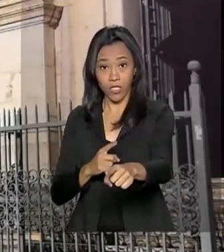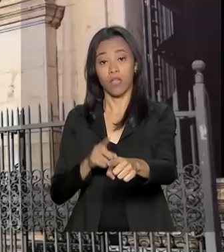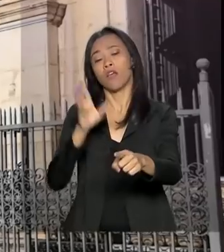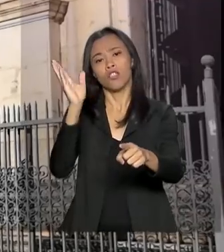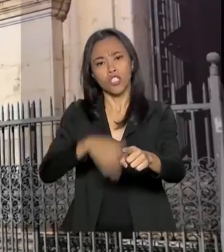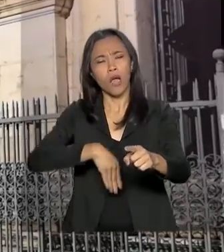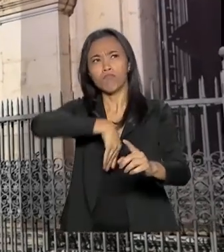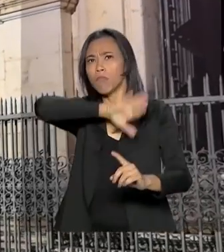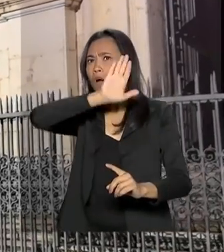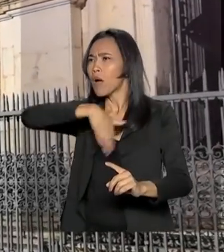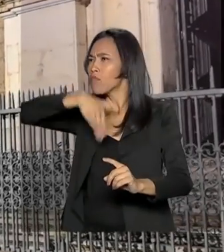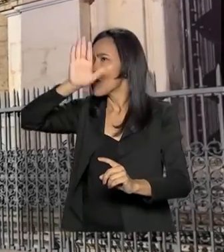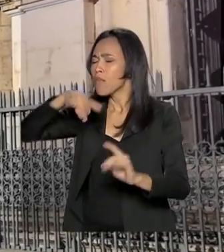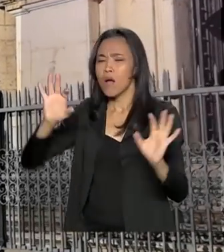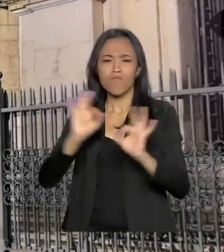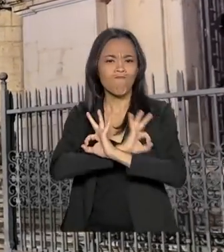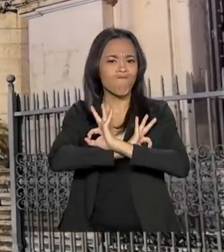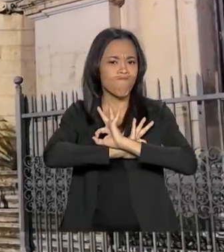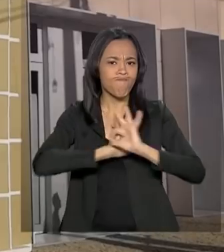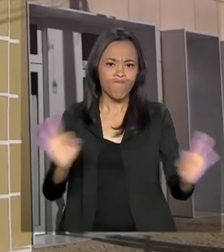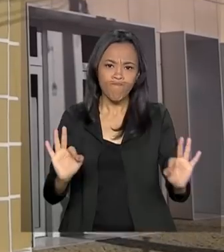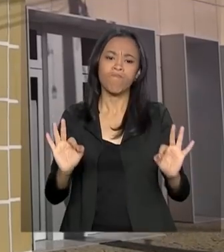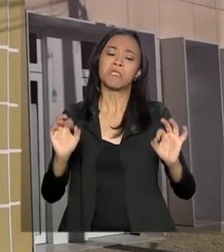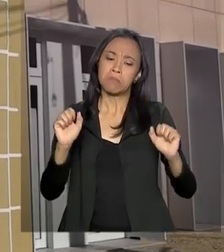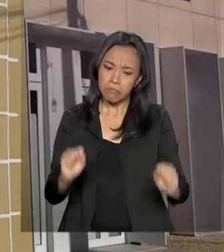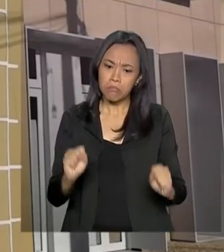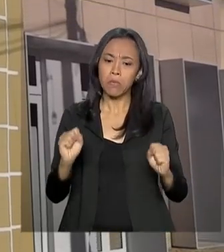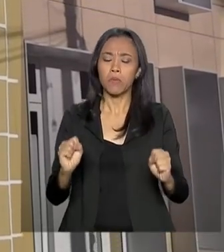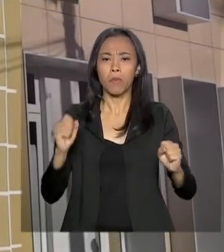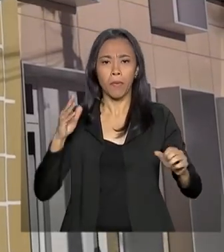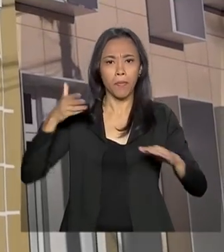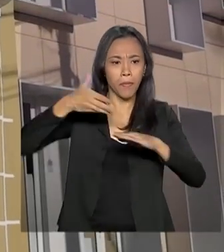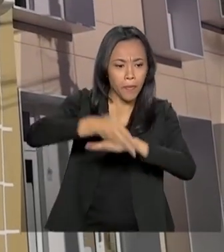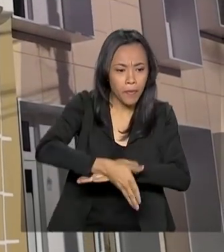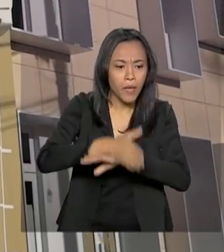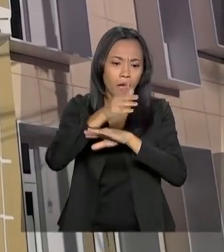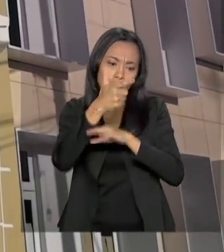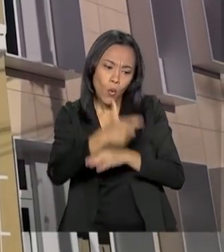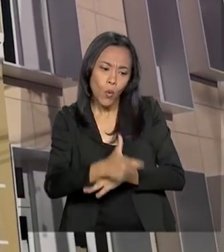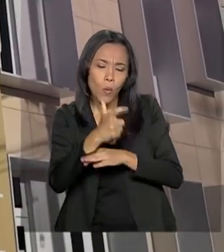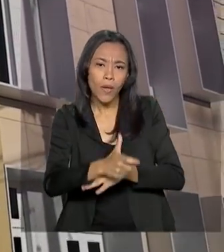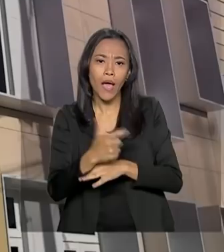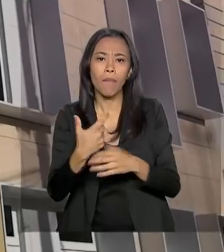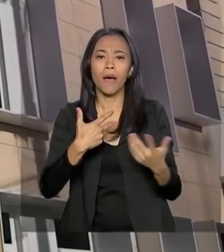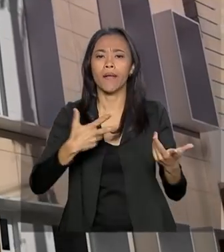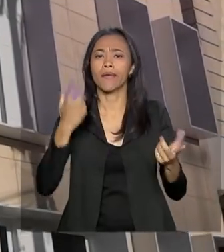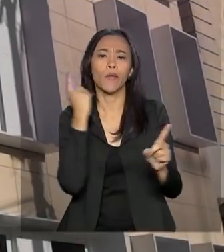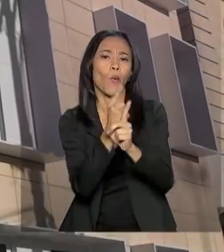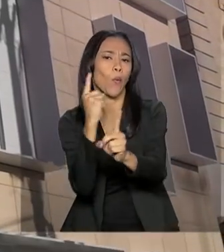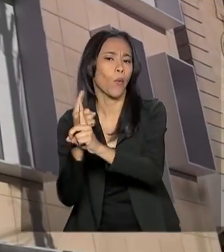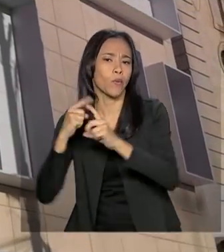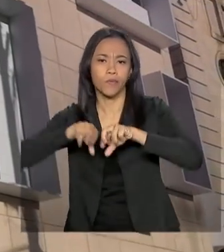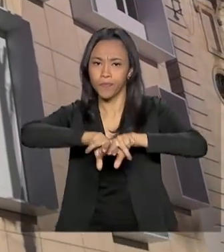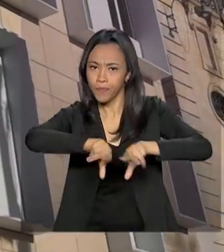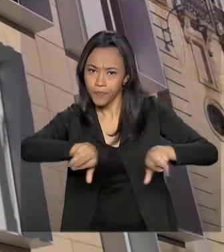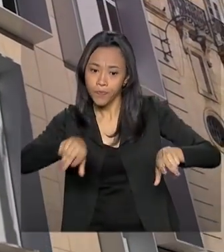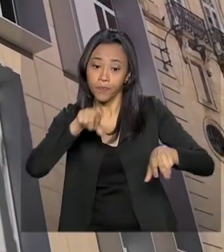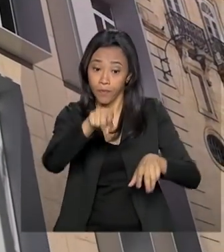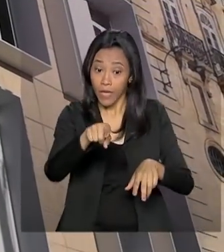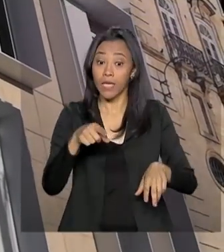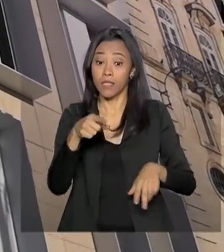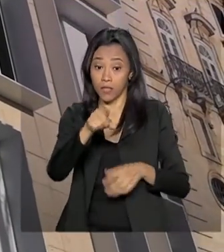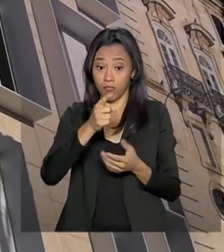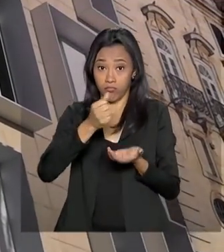foram completamente restaurados e passam a funcionar como um centro comunitário e um espaço para eventos. Os imóveis receberam um